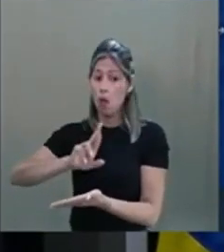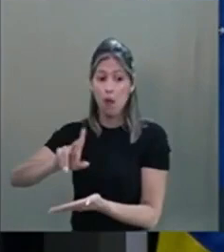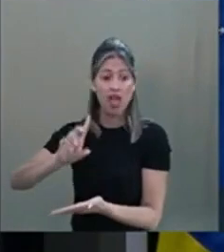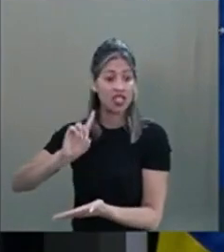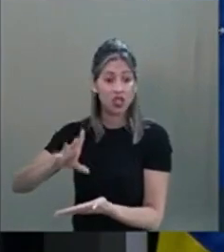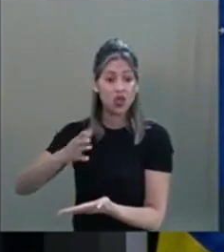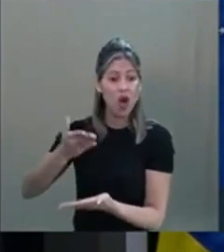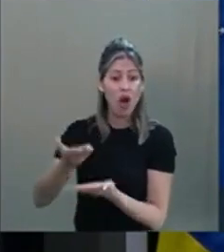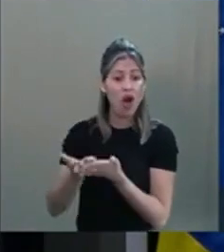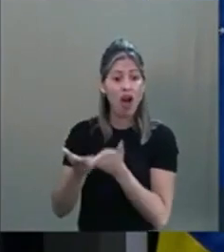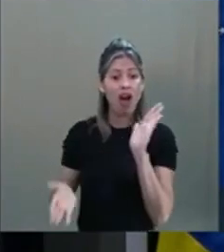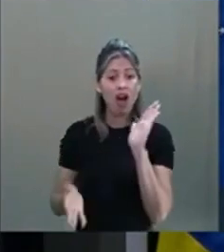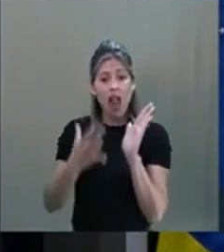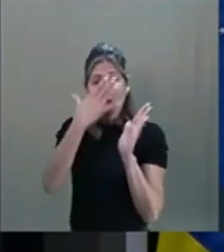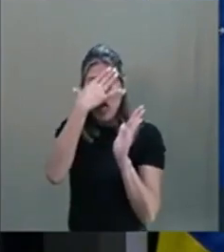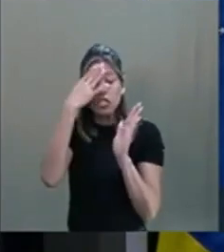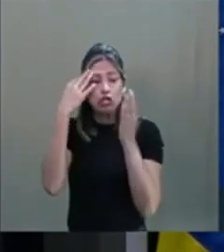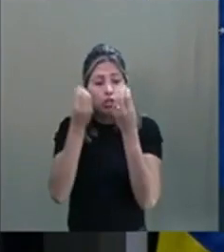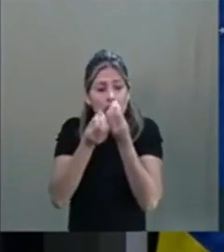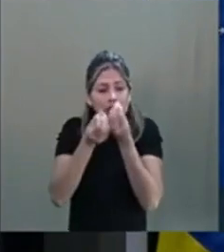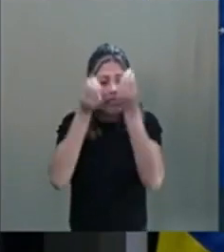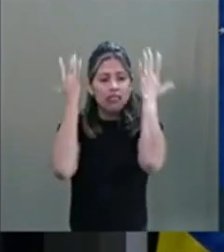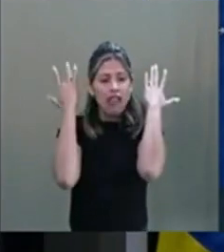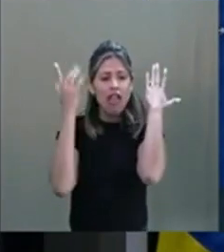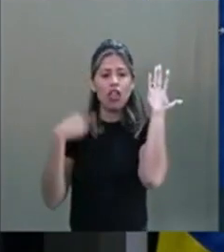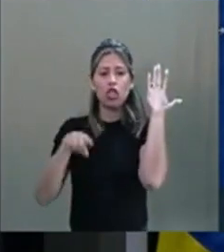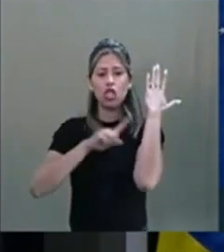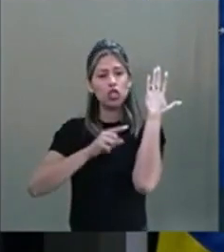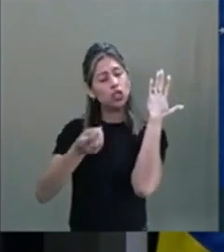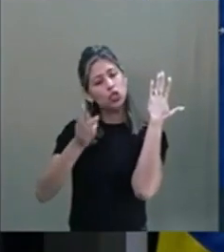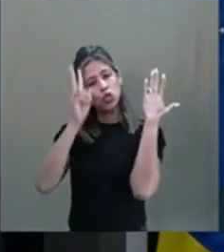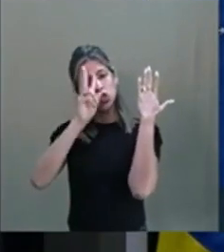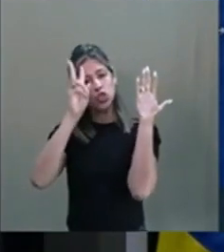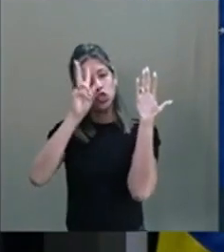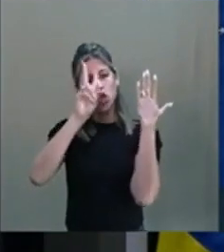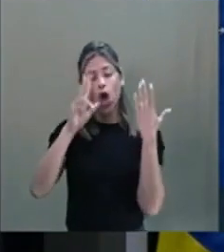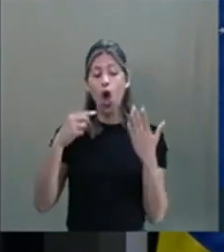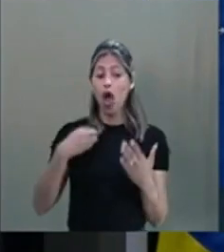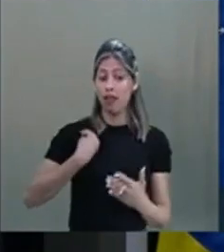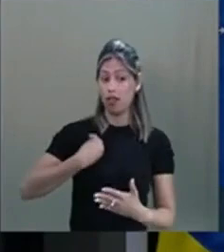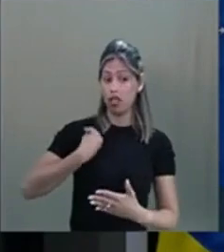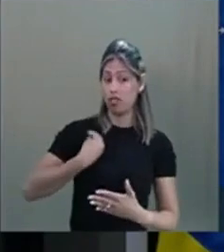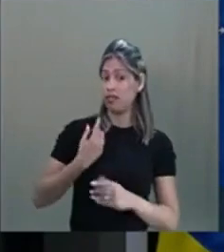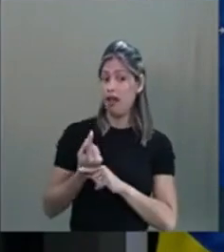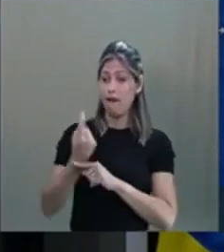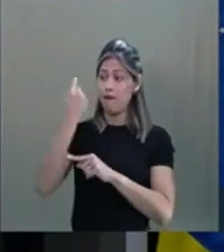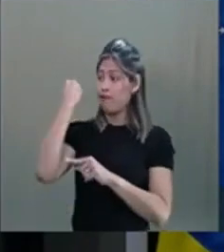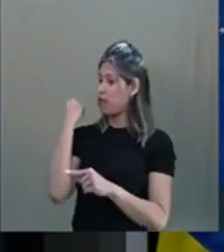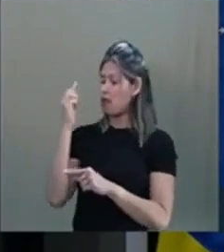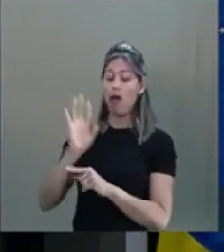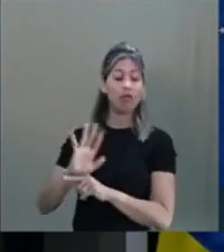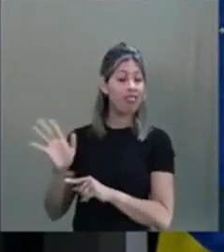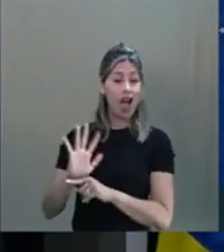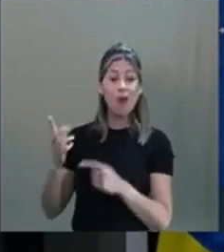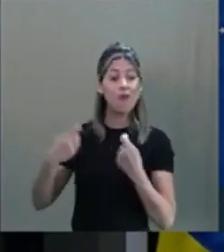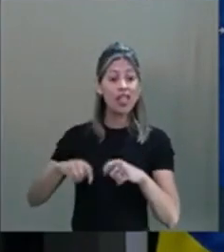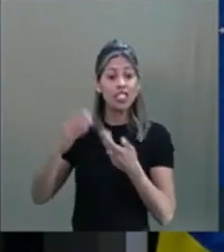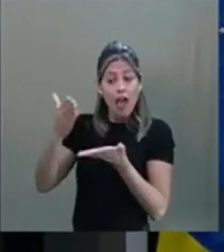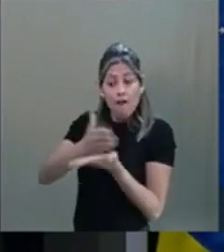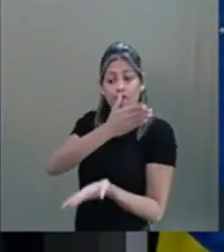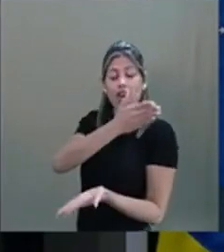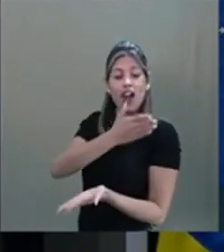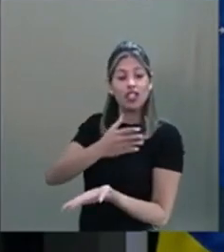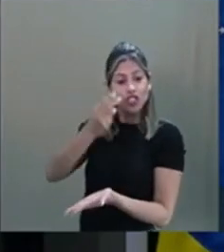nossa história, se livrar do antepassado. Virar página da nossa história é a gente ter consciência do que a gente leu.